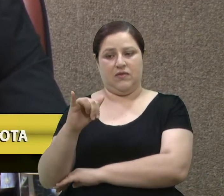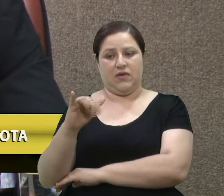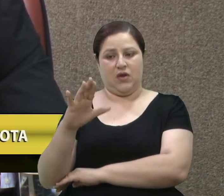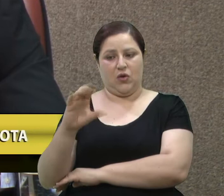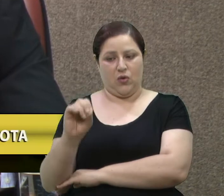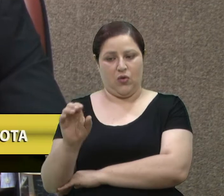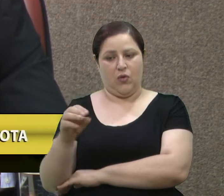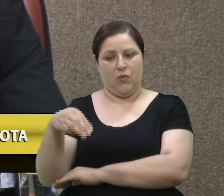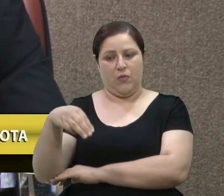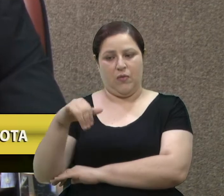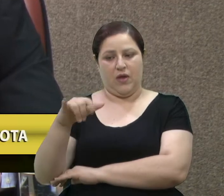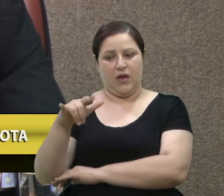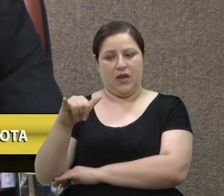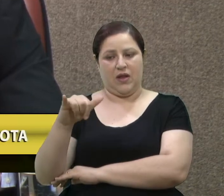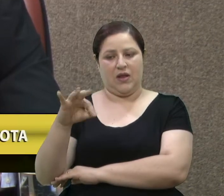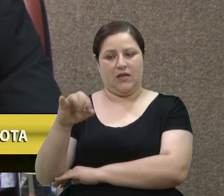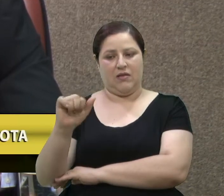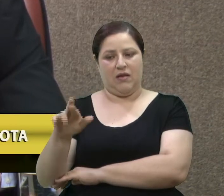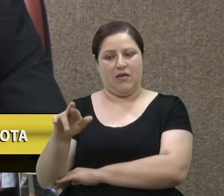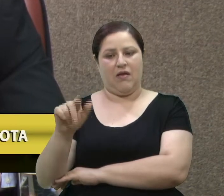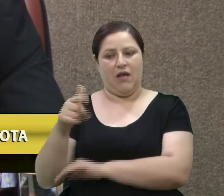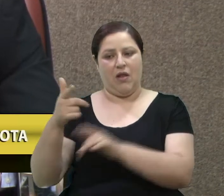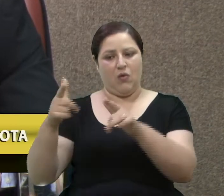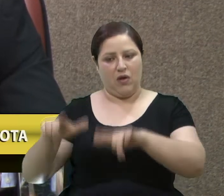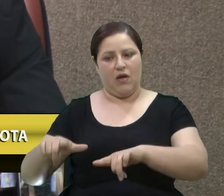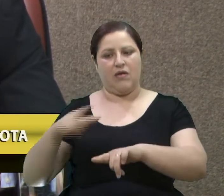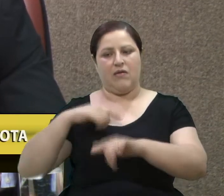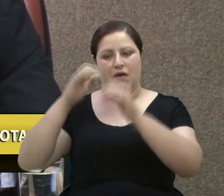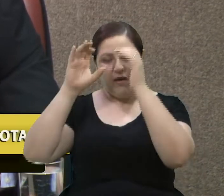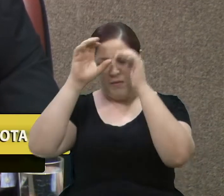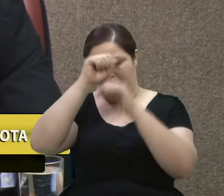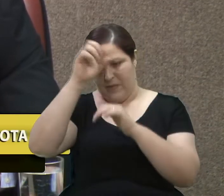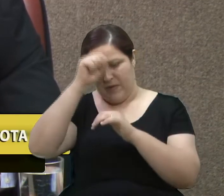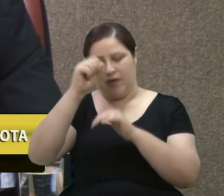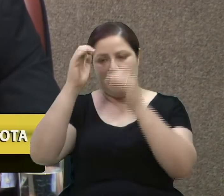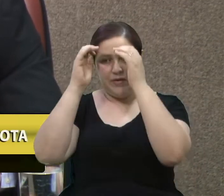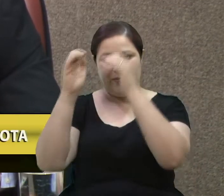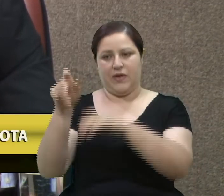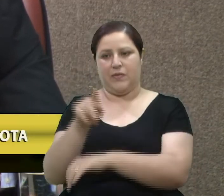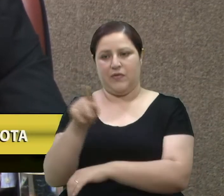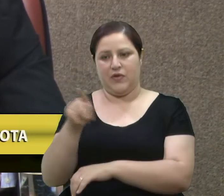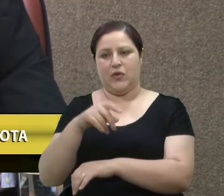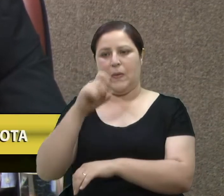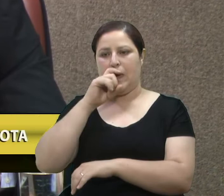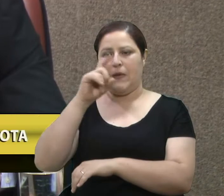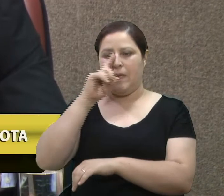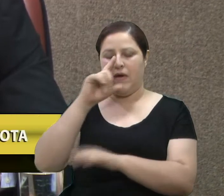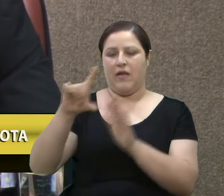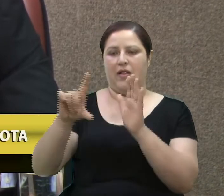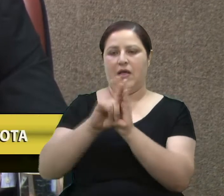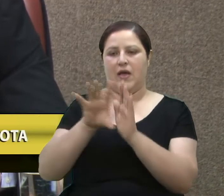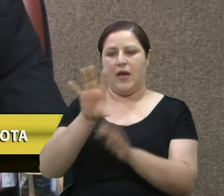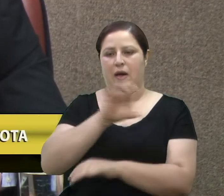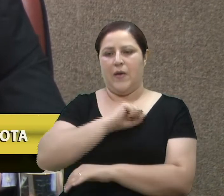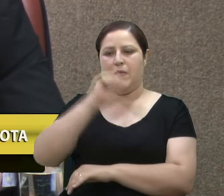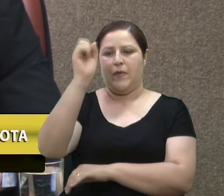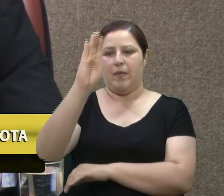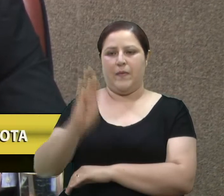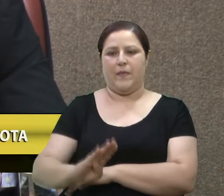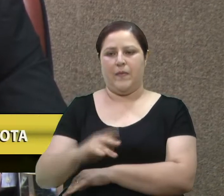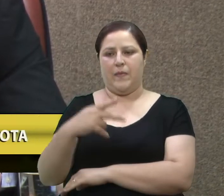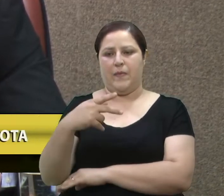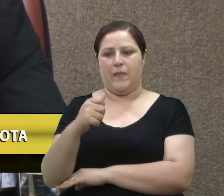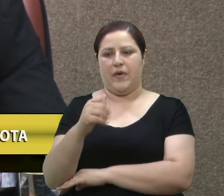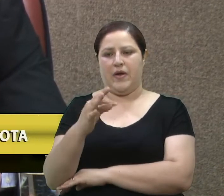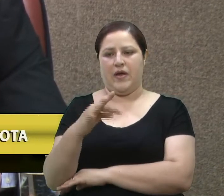respeitar o professor, aonde aprende a respeitar os pais, as leis e principalmente a má pátria, que é uma coisa que hoje em dia